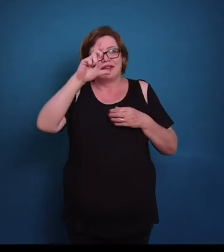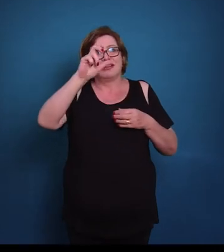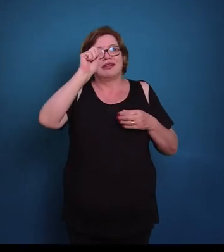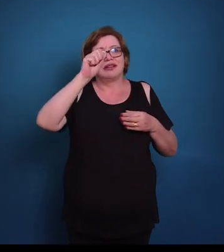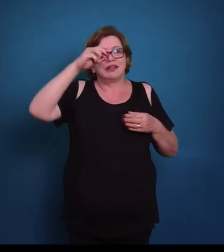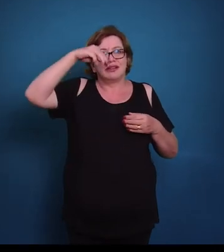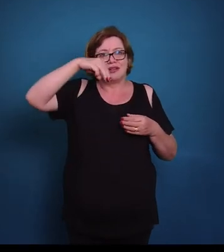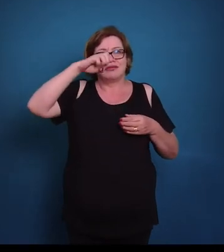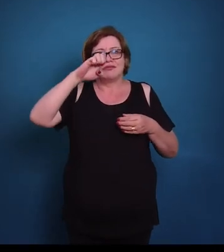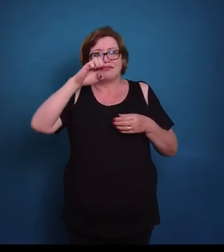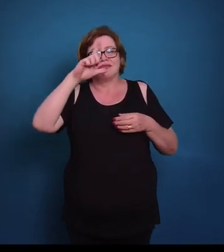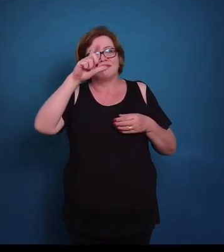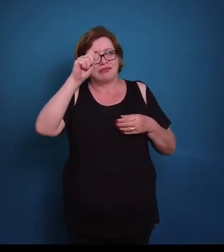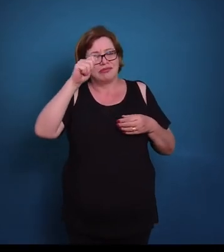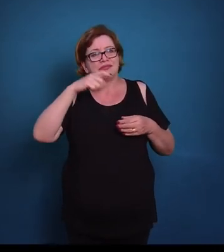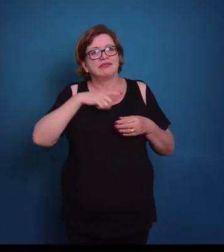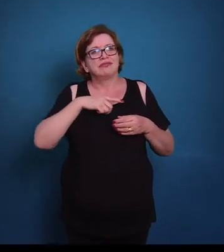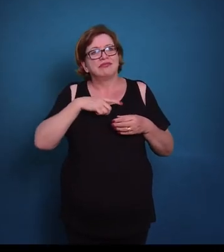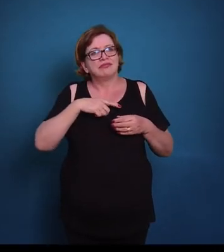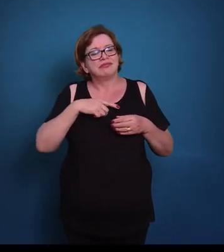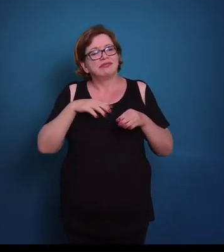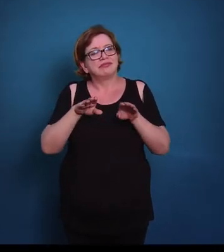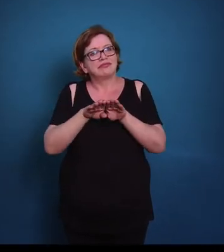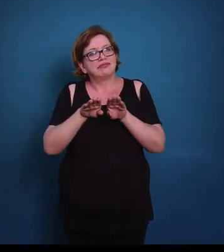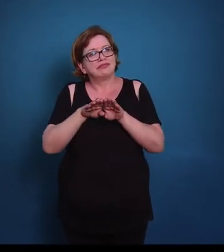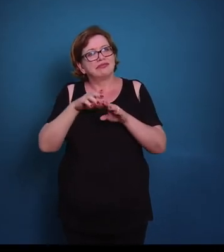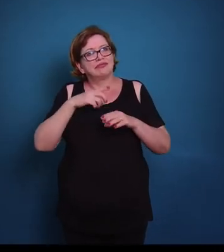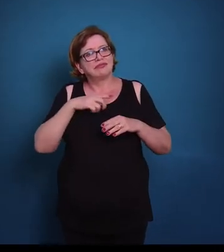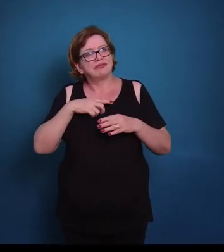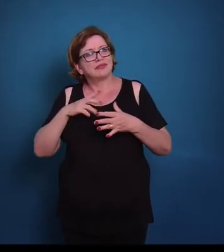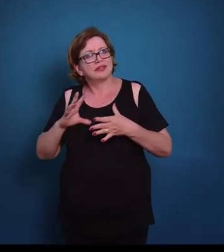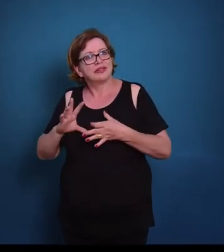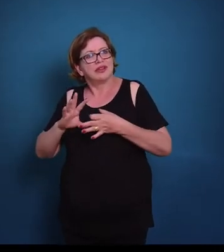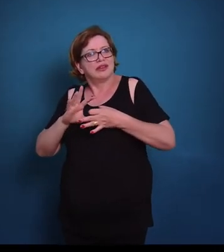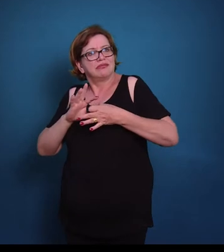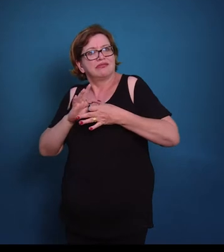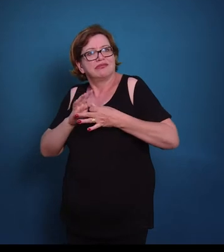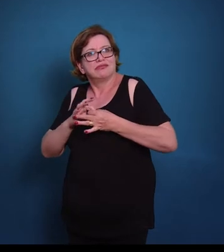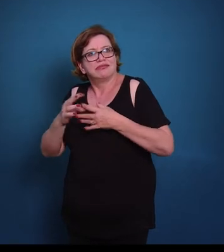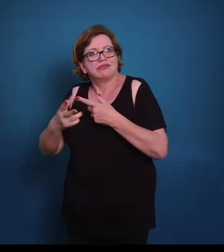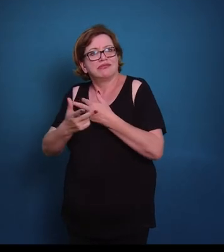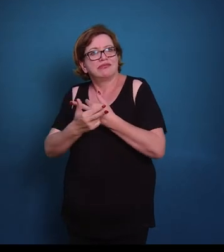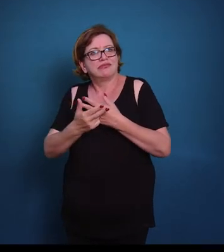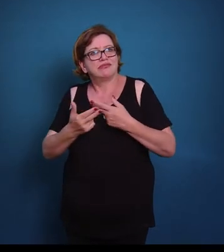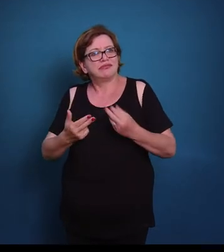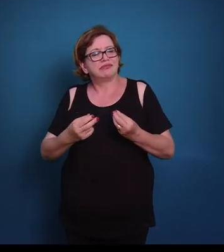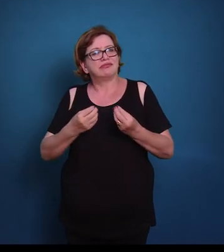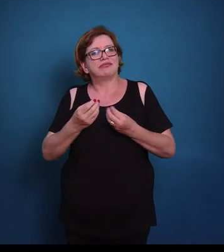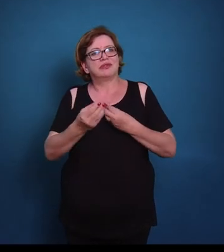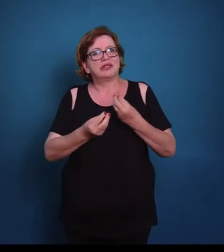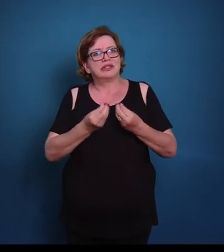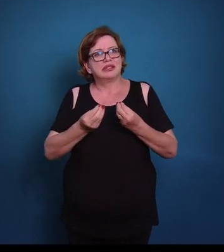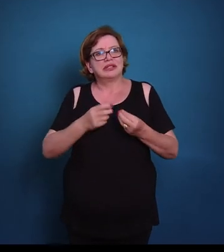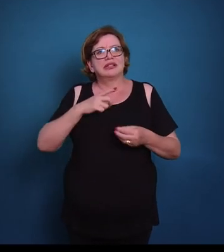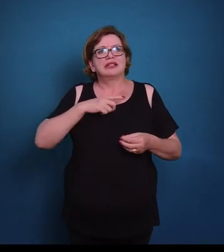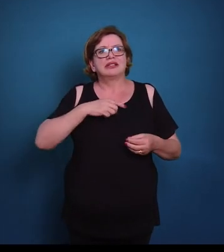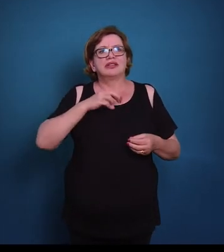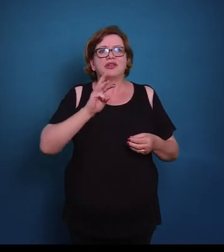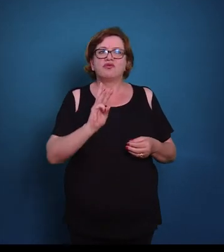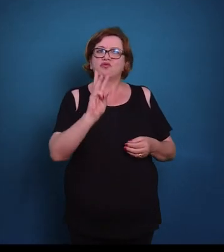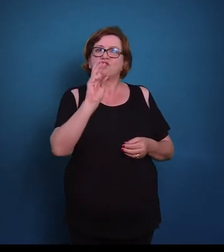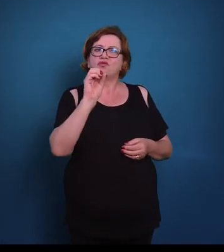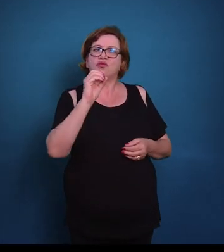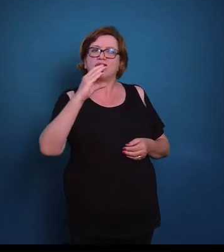formadas ao redor desse canal. E nós também temos a conexão entre esses canais através do canal de Volkmann. Então o canal de Volkmann vai